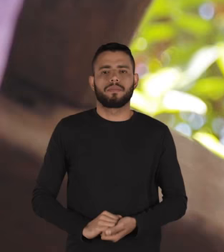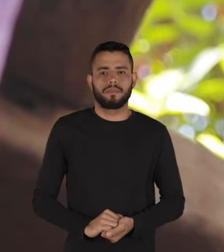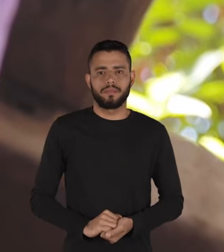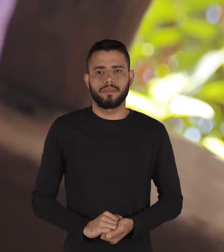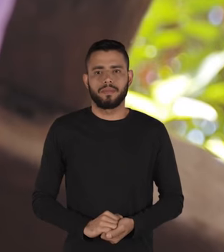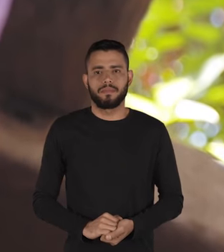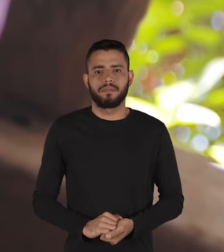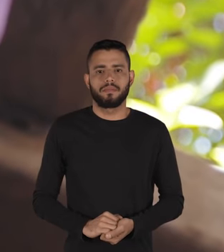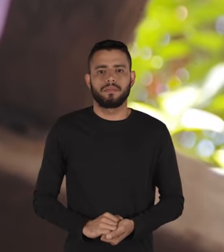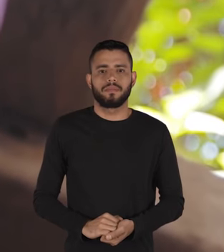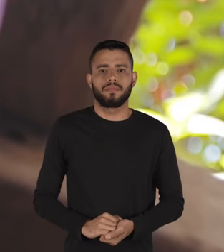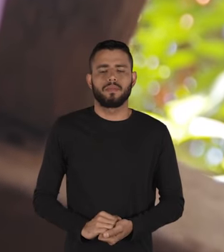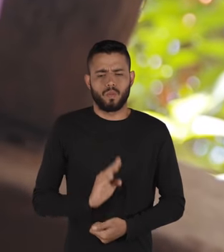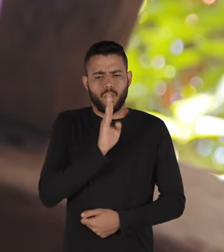perspectiva